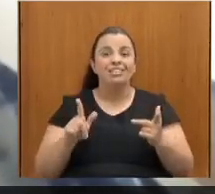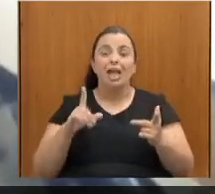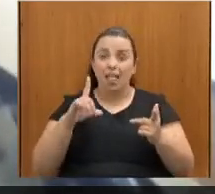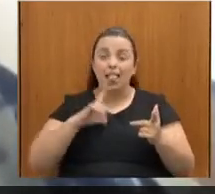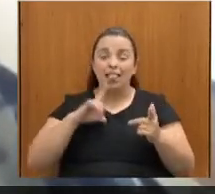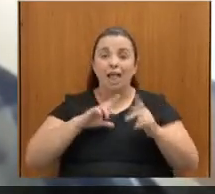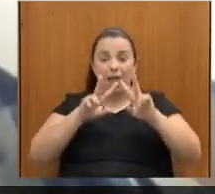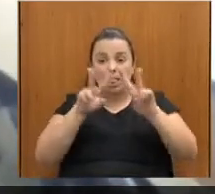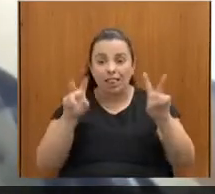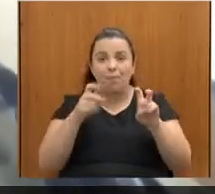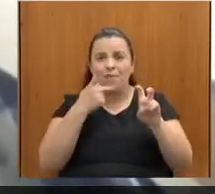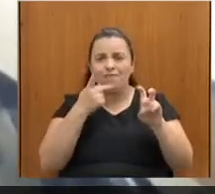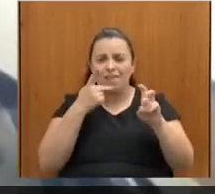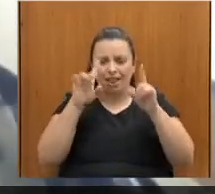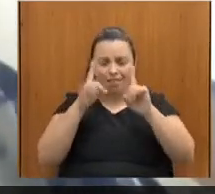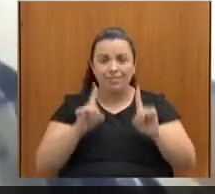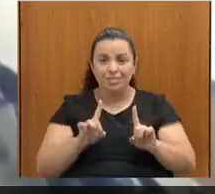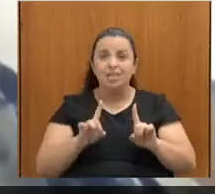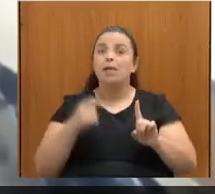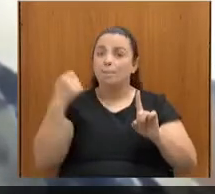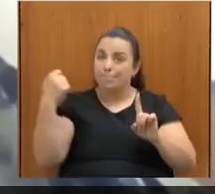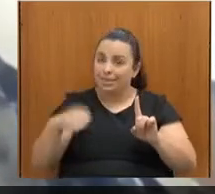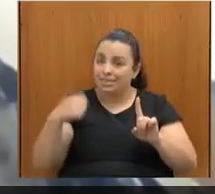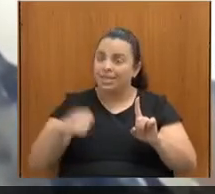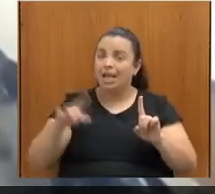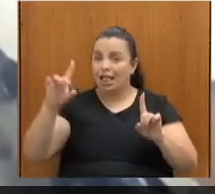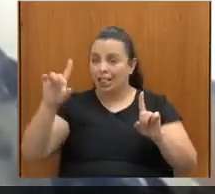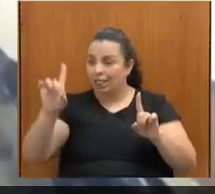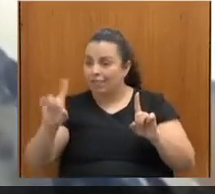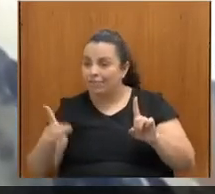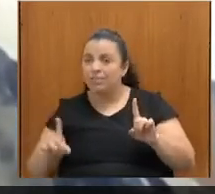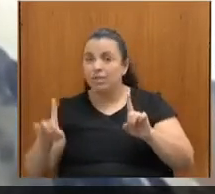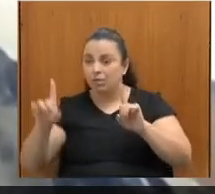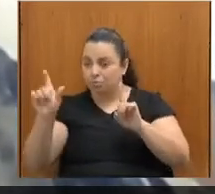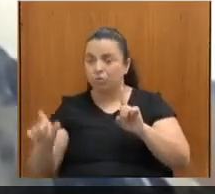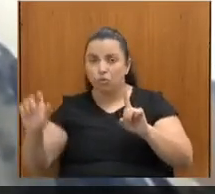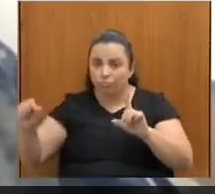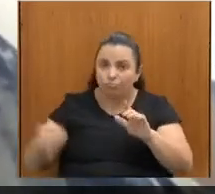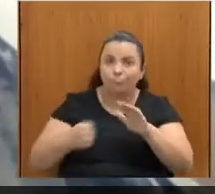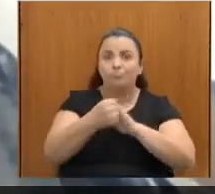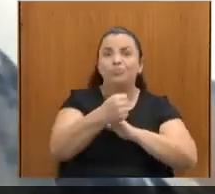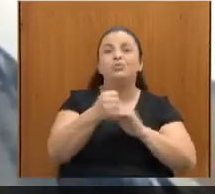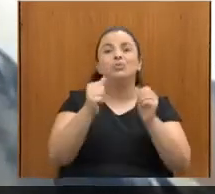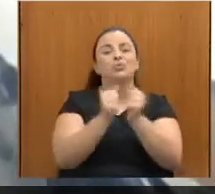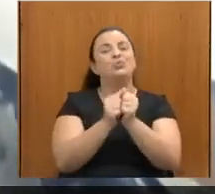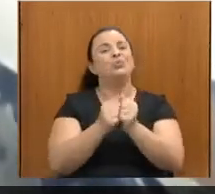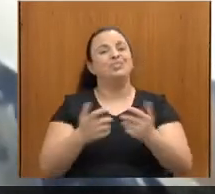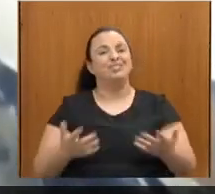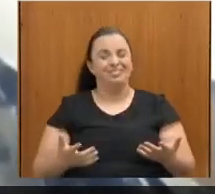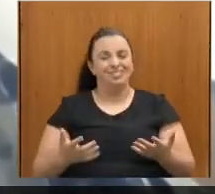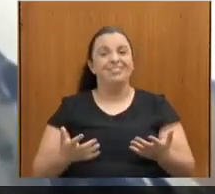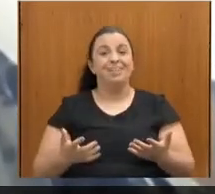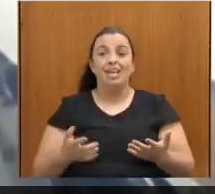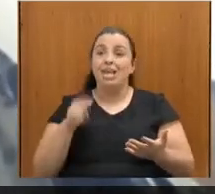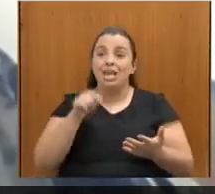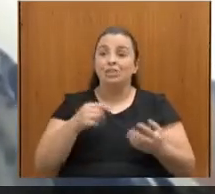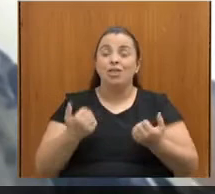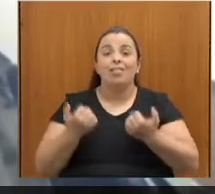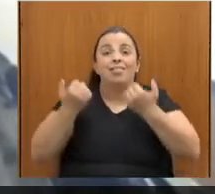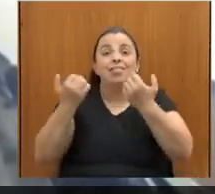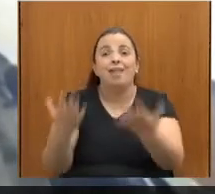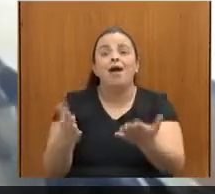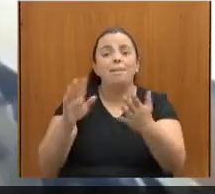então todo tipo de iniciativa, ela sempre, é, ela é mais valorizada, ela é